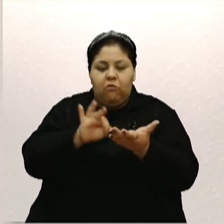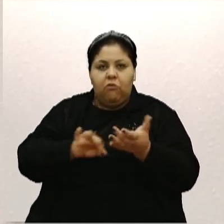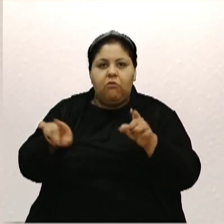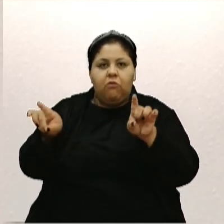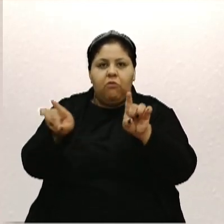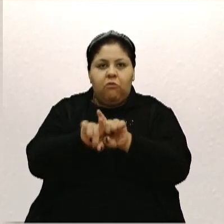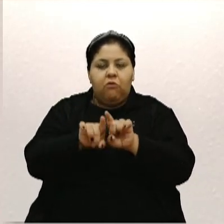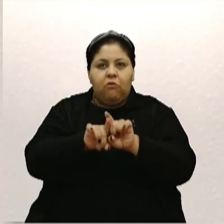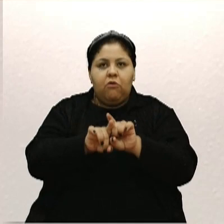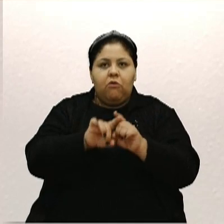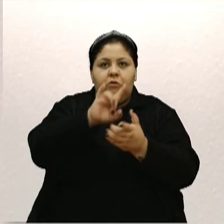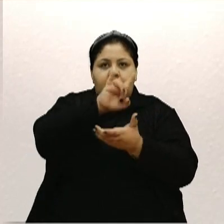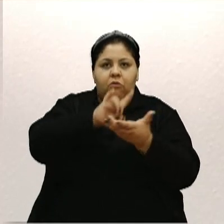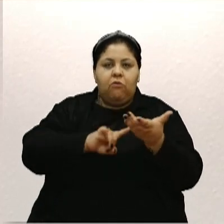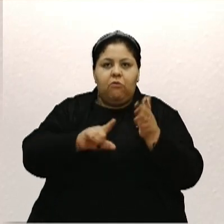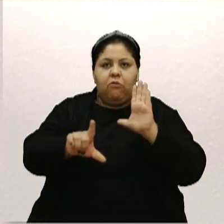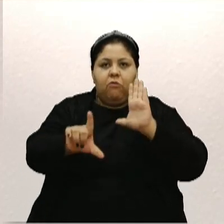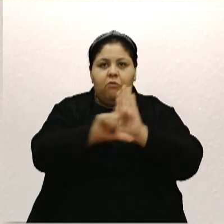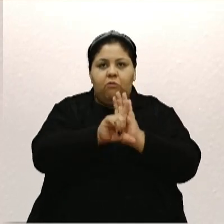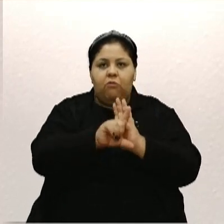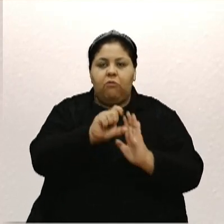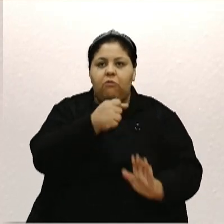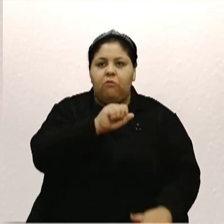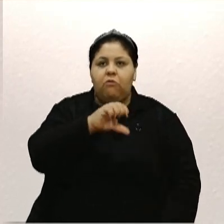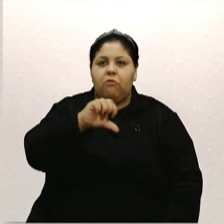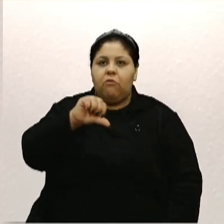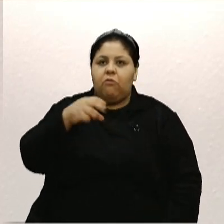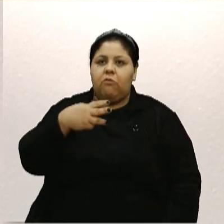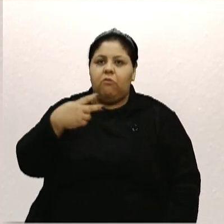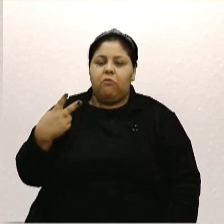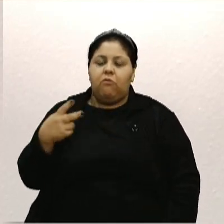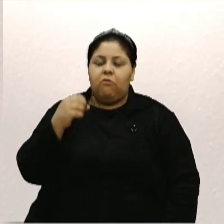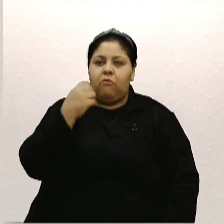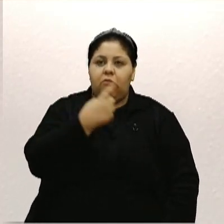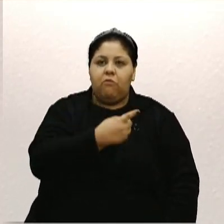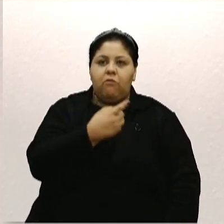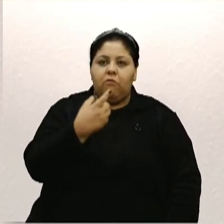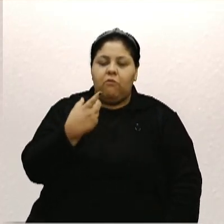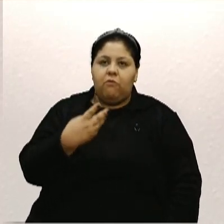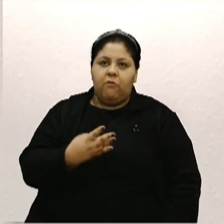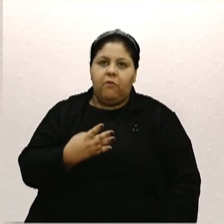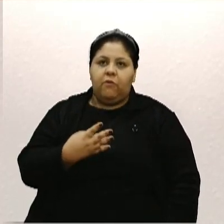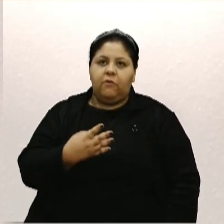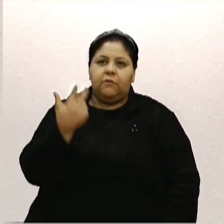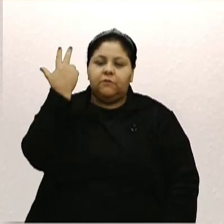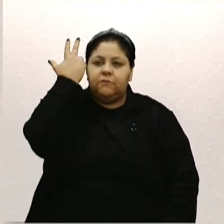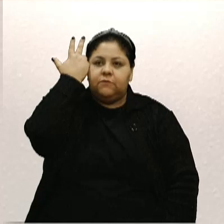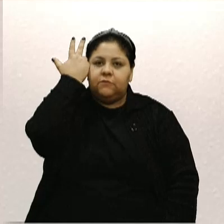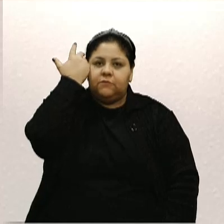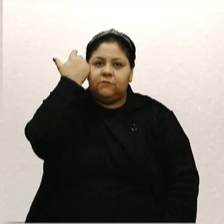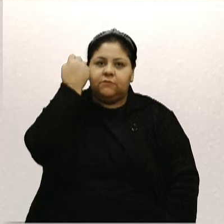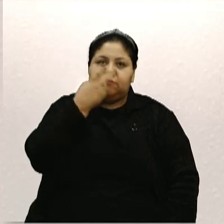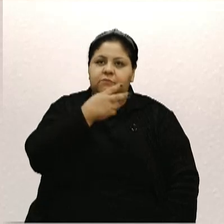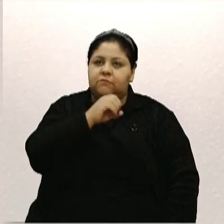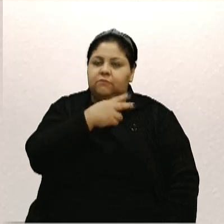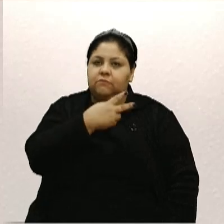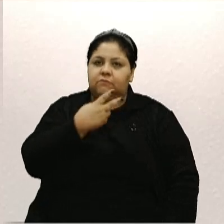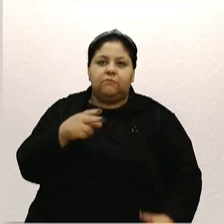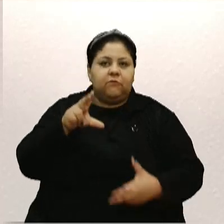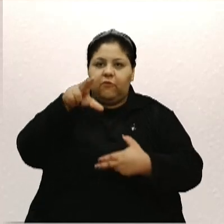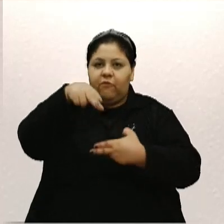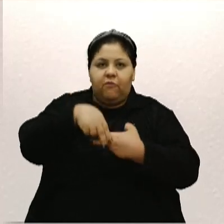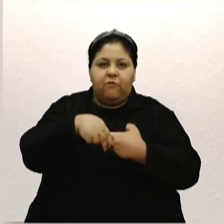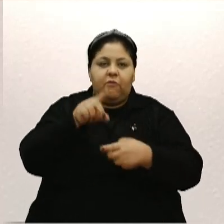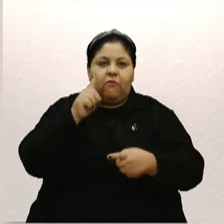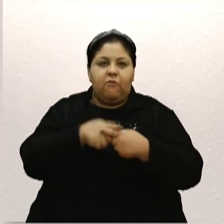certidões referentes à lei nº 8.932, de 14 de abril de 2023, não foram anexadas, visto que